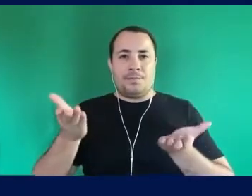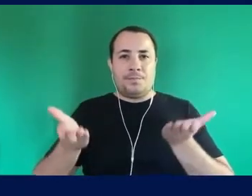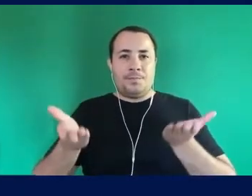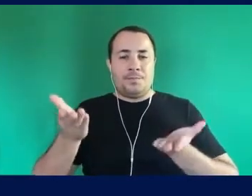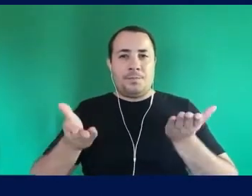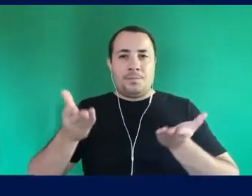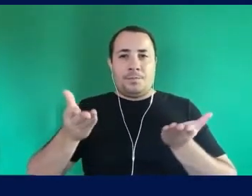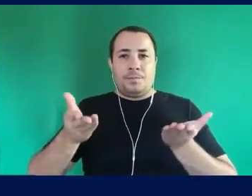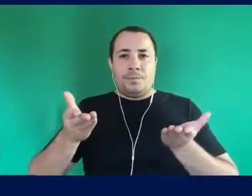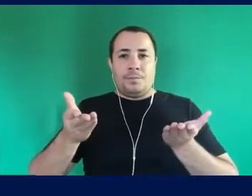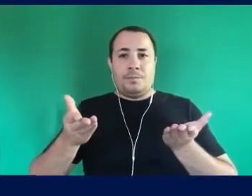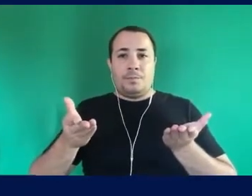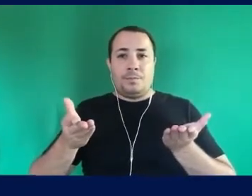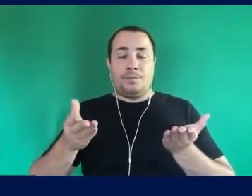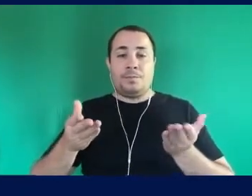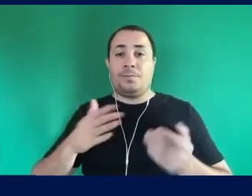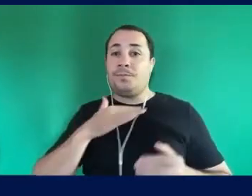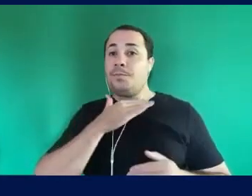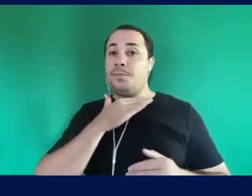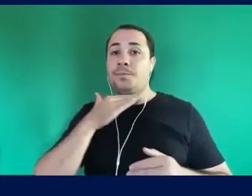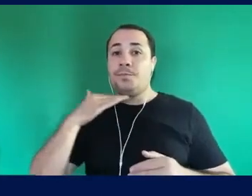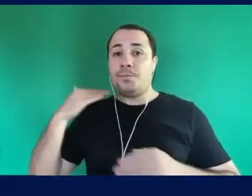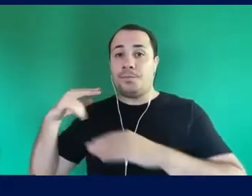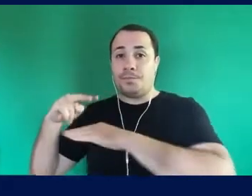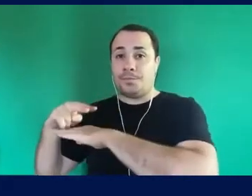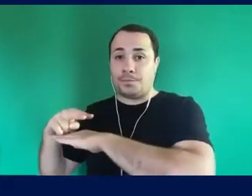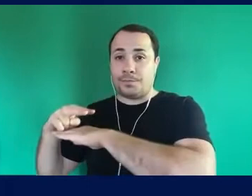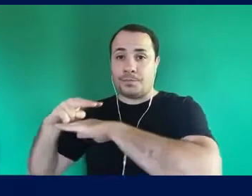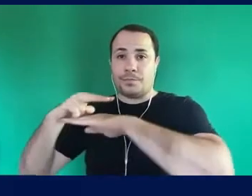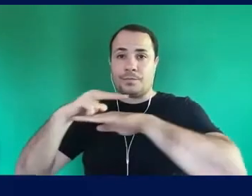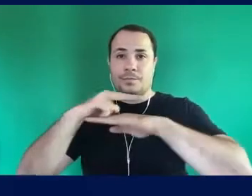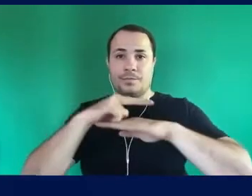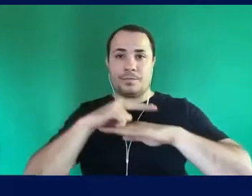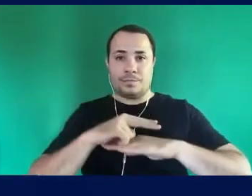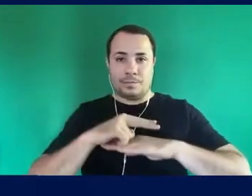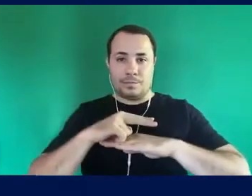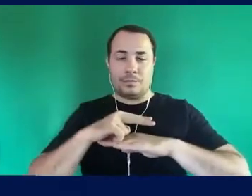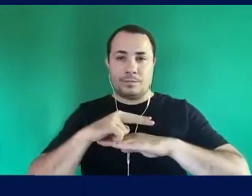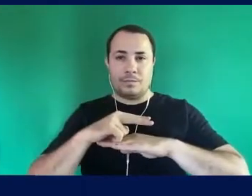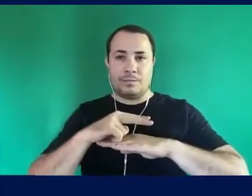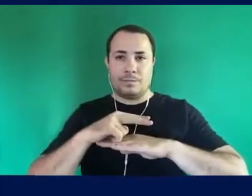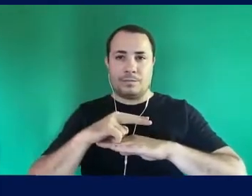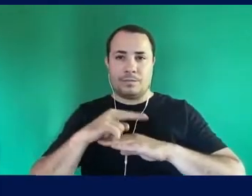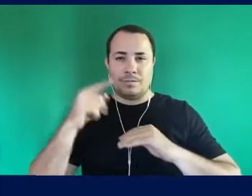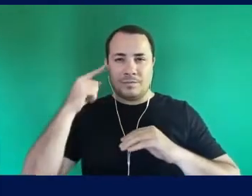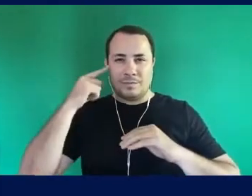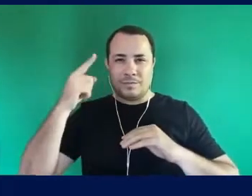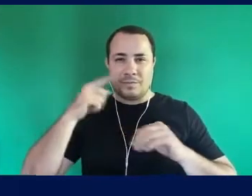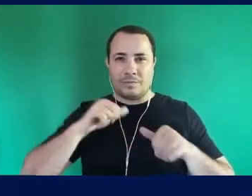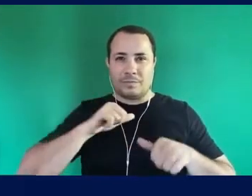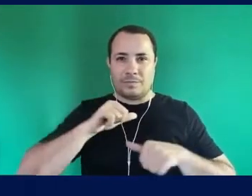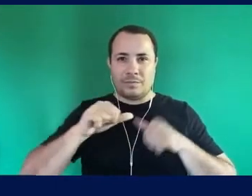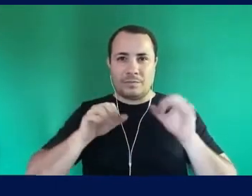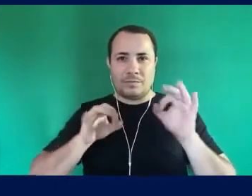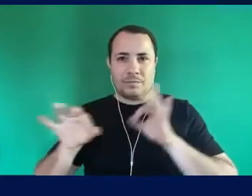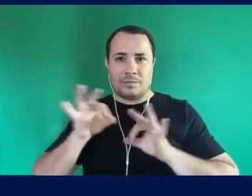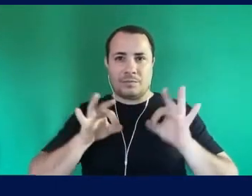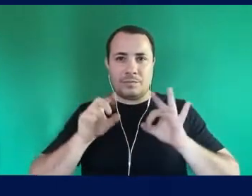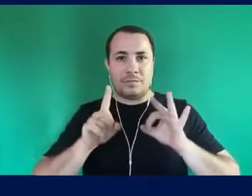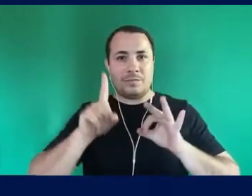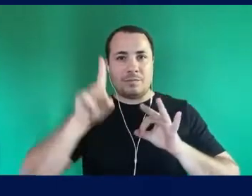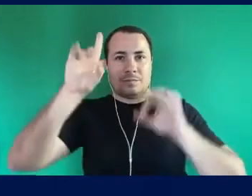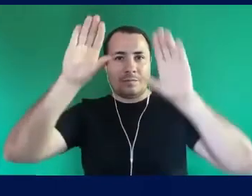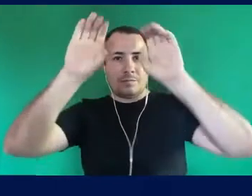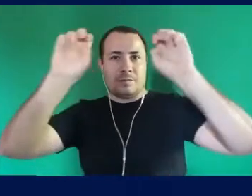Quando o morto chegava Lá Na transição Para o céu Para o inferno